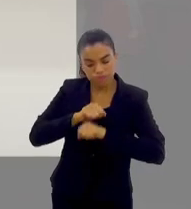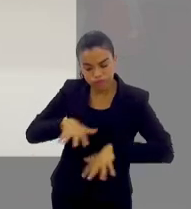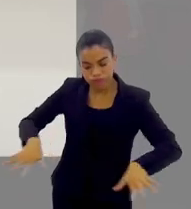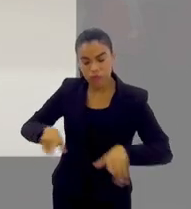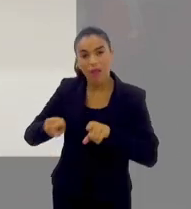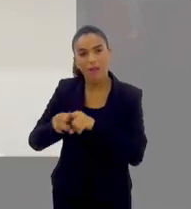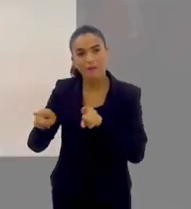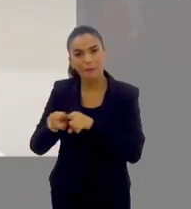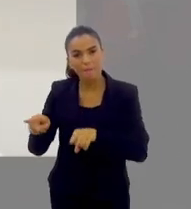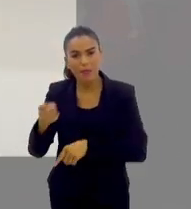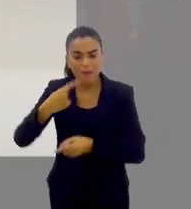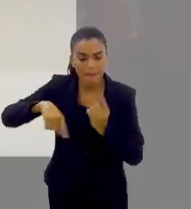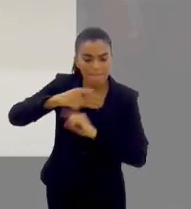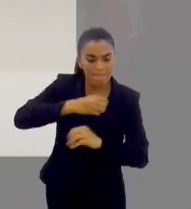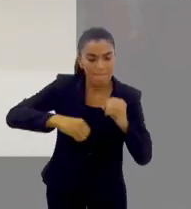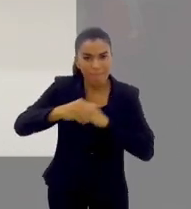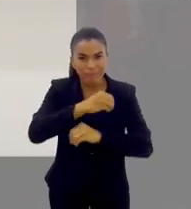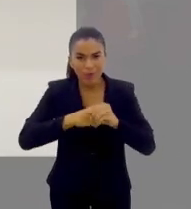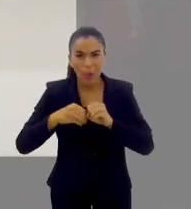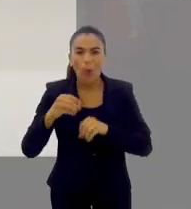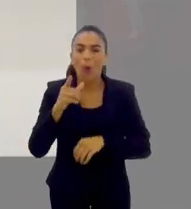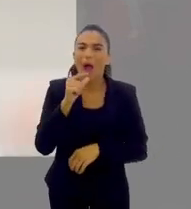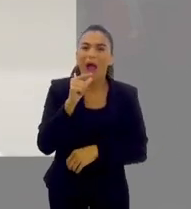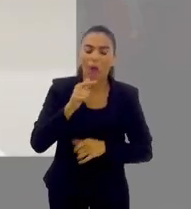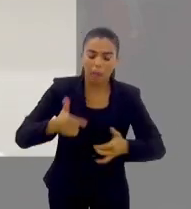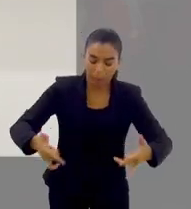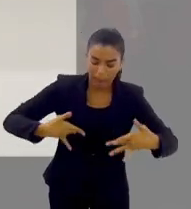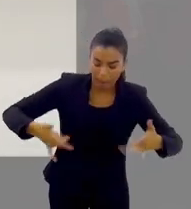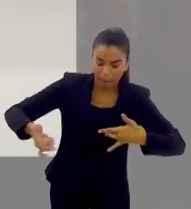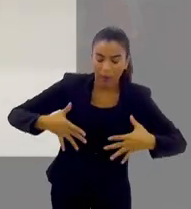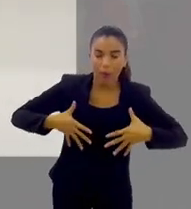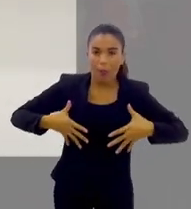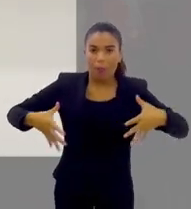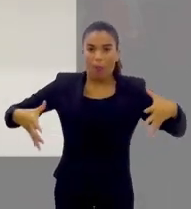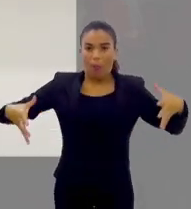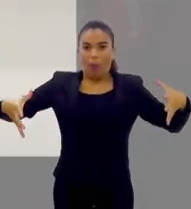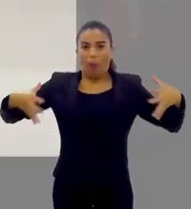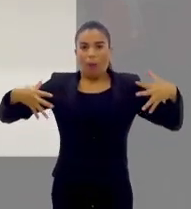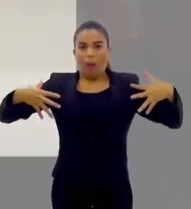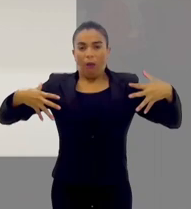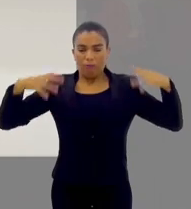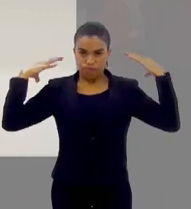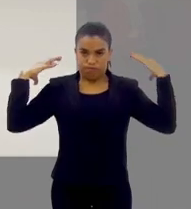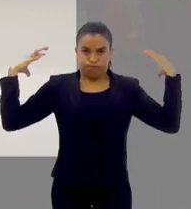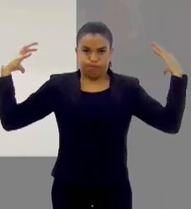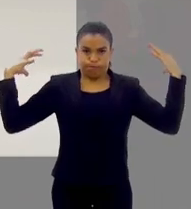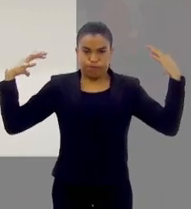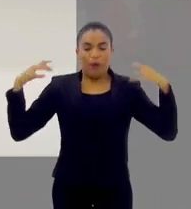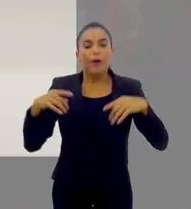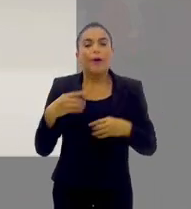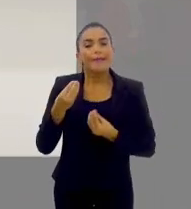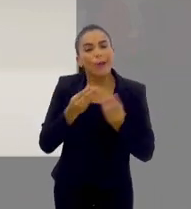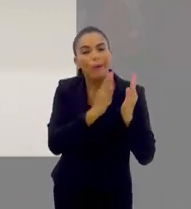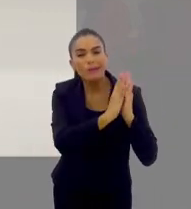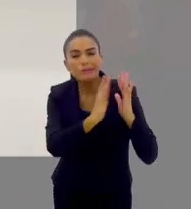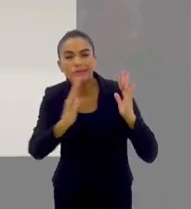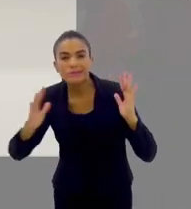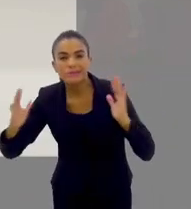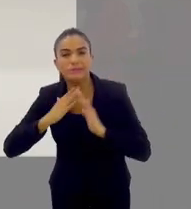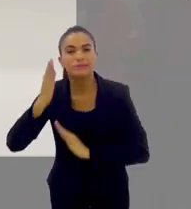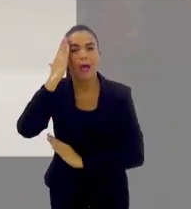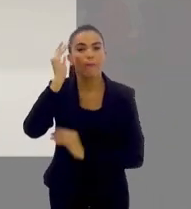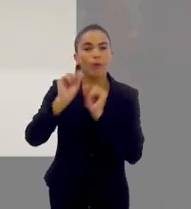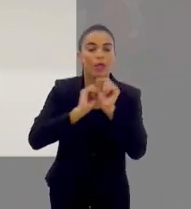é ele que gera o aumento da permidade vascular, fazendo com que o líquido extravasse, etc. Então, aquele processo, se